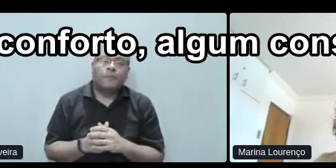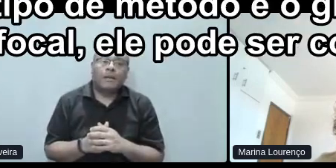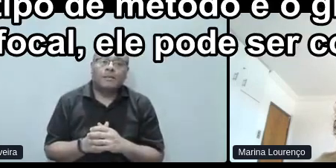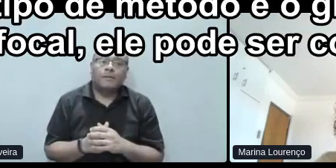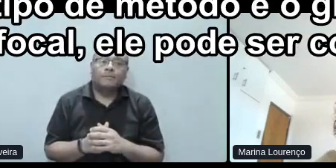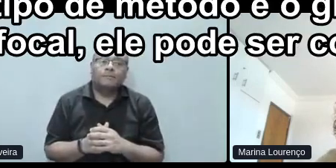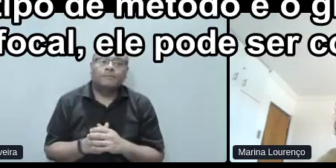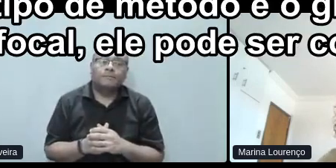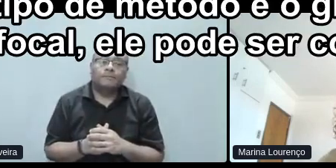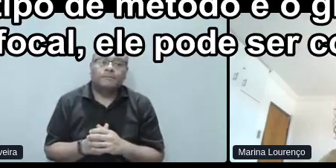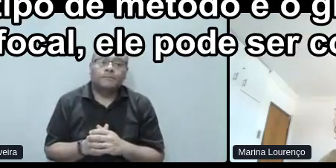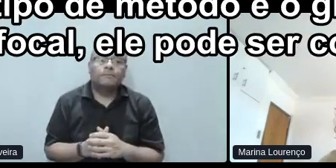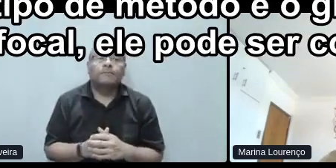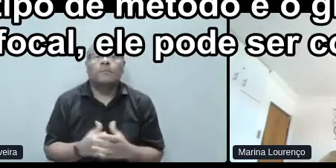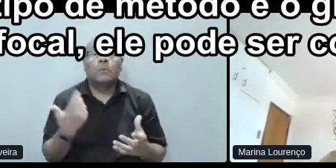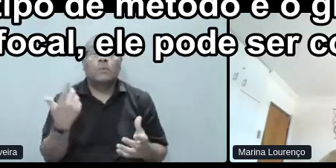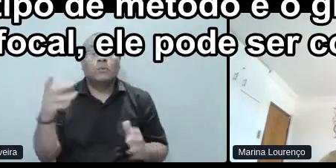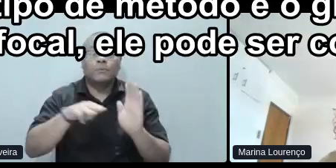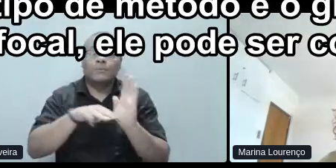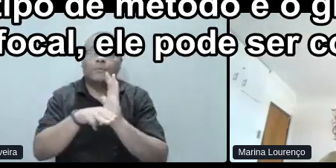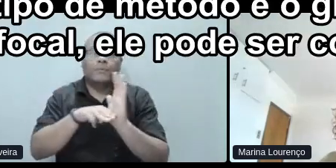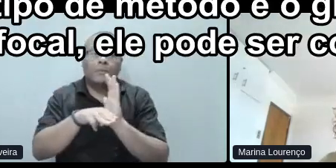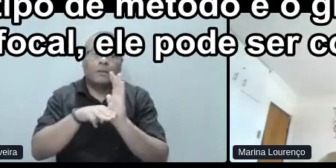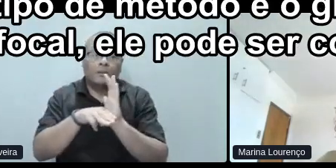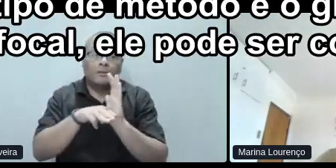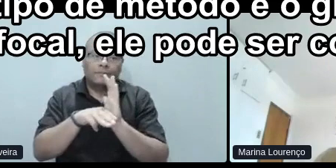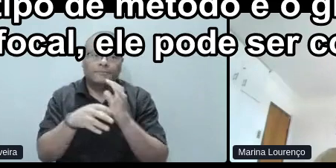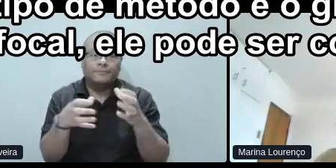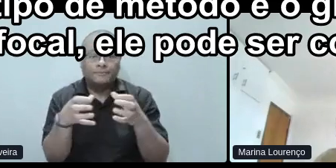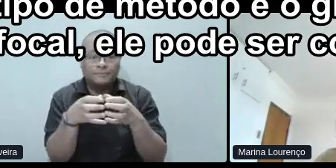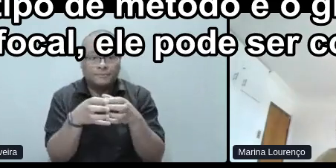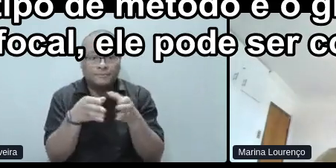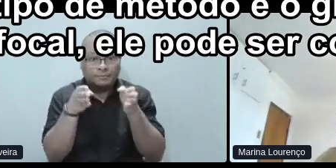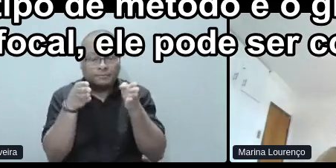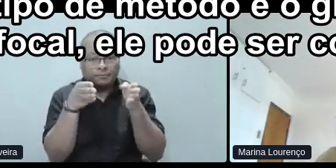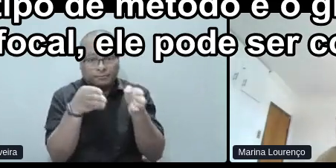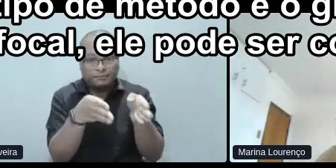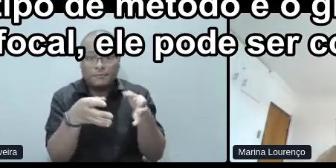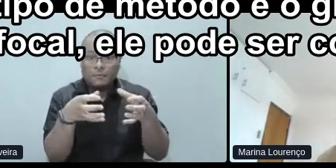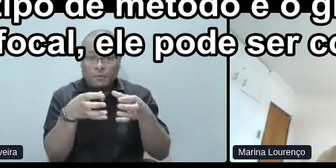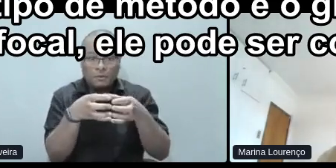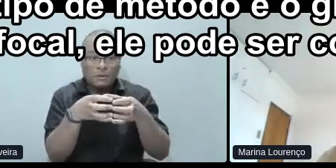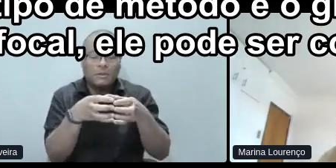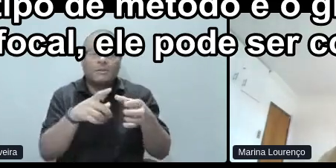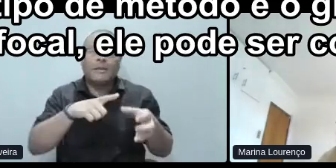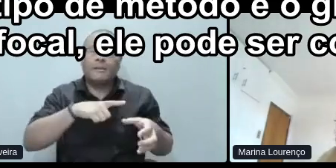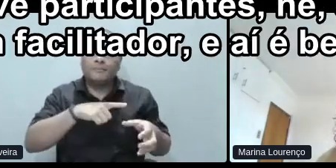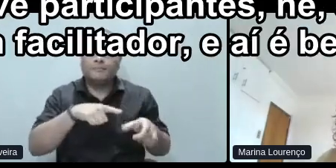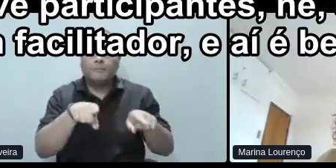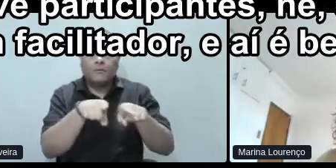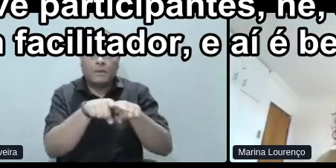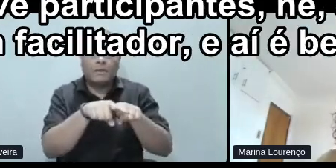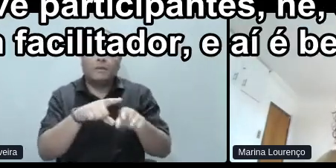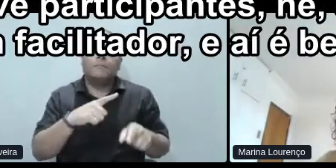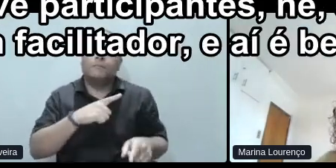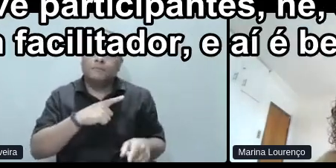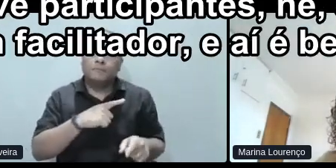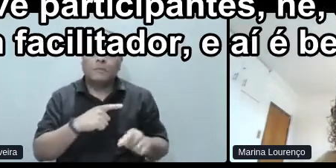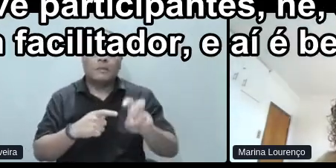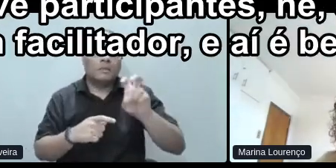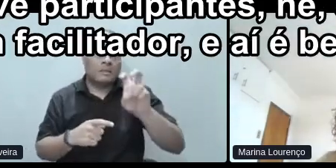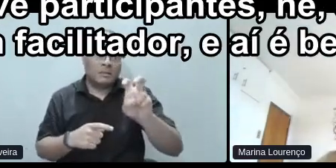Outro tipo de método é o grupo focal, e o grupo focal, ele pode ser composto entre cinco a nove